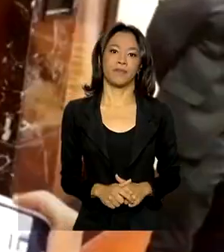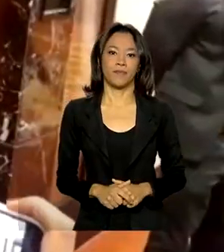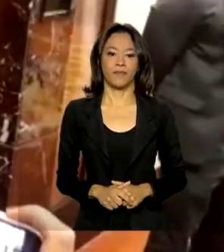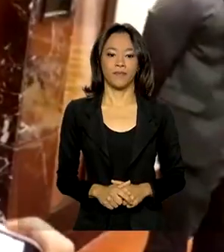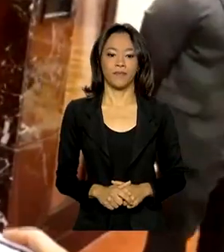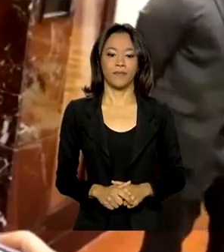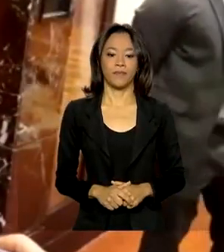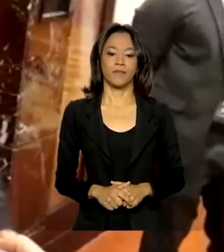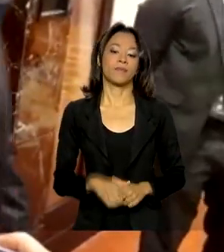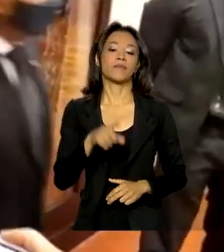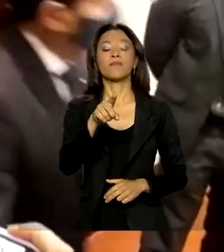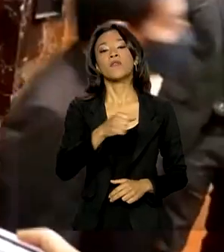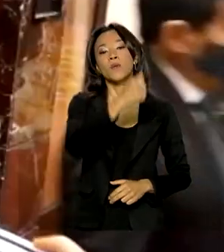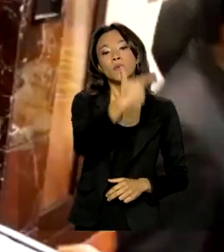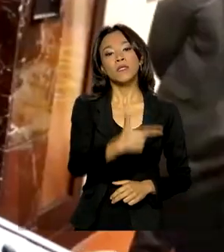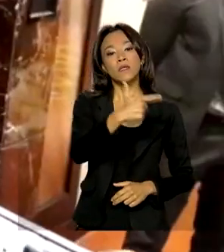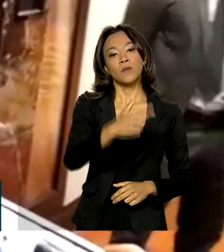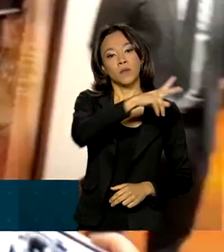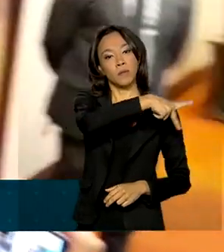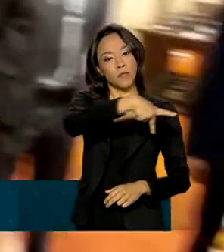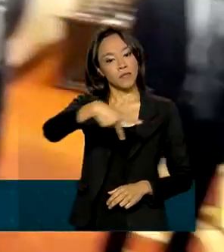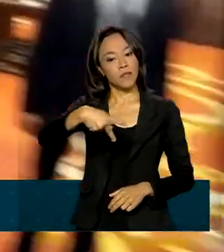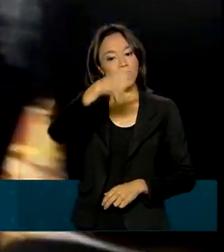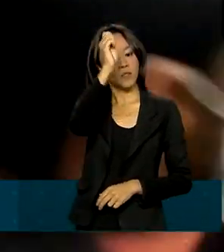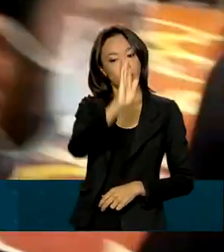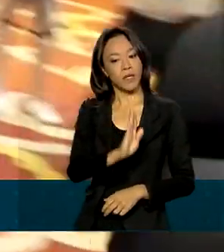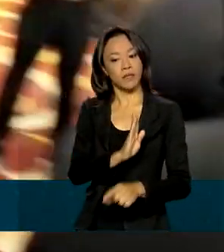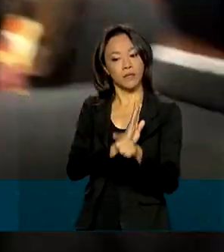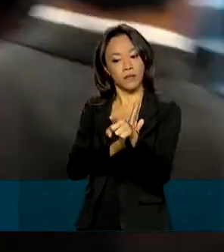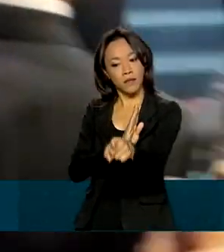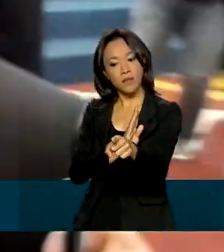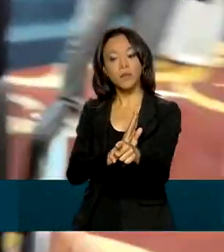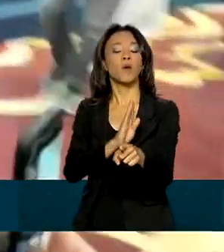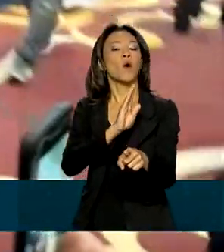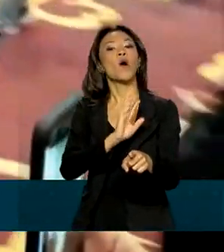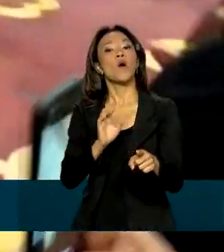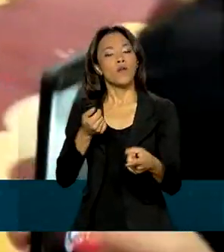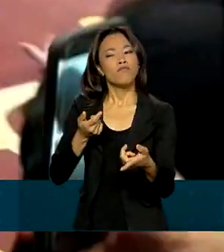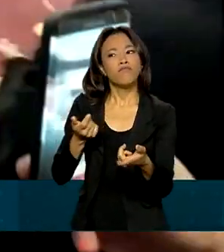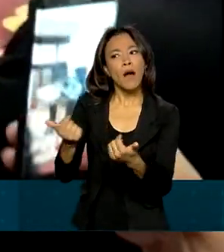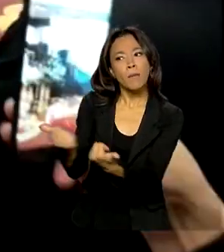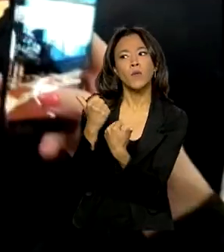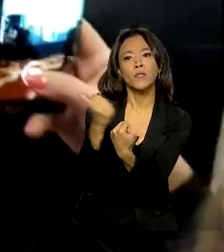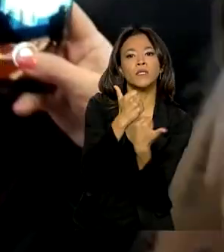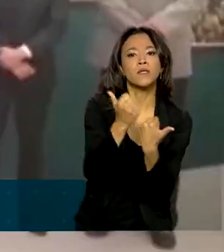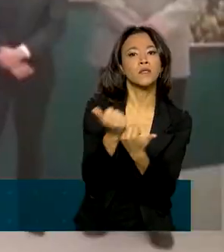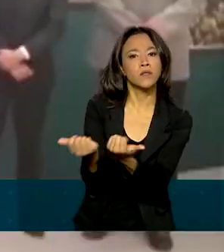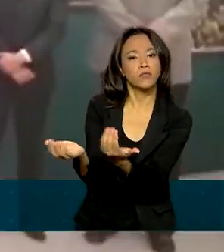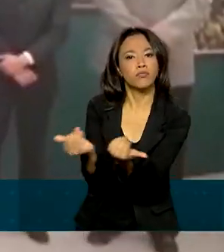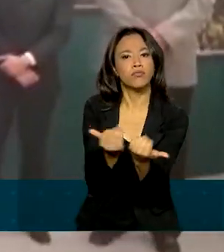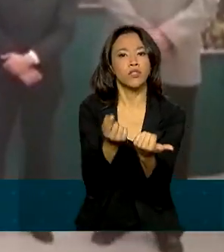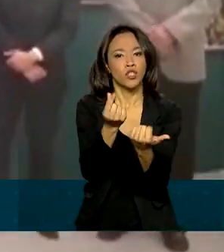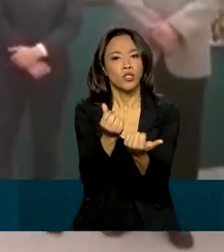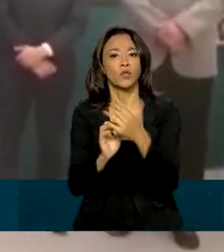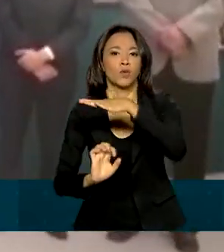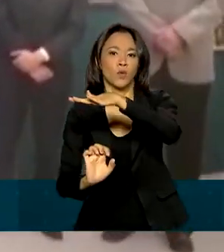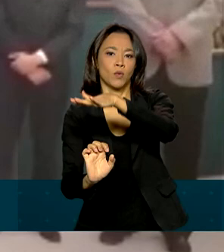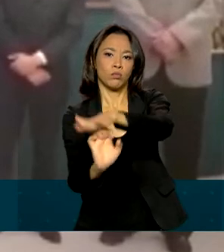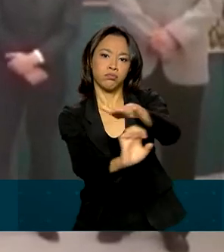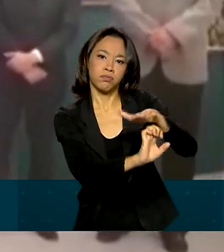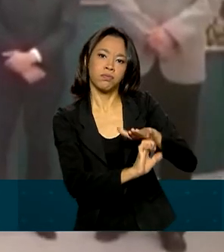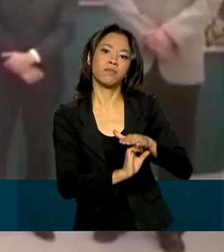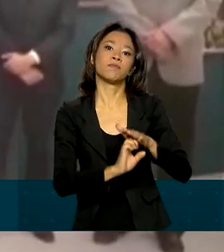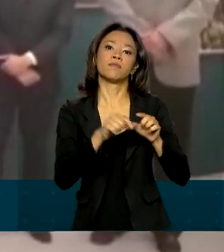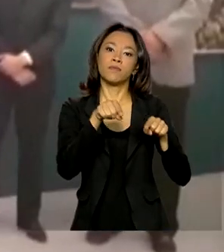O vice-presidente do Brasil, Hamilton Mourão, voltou a defender investimentos estrangeiros na Amazônia, pauta que ele vem divulgando